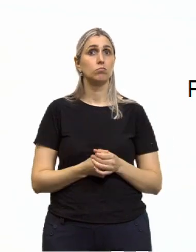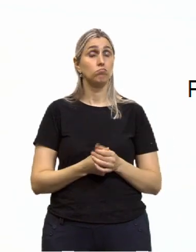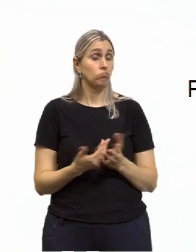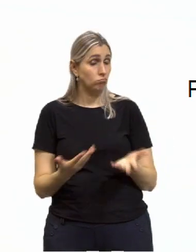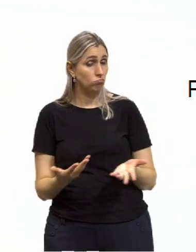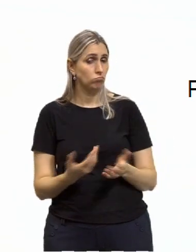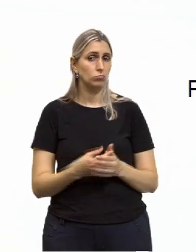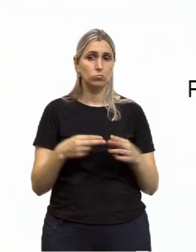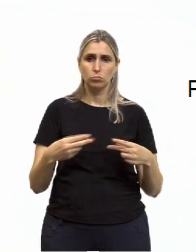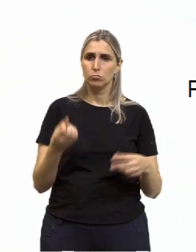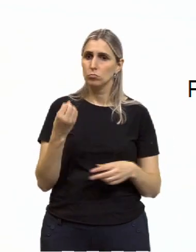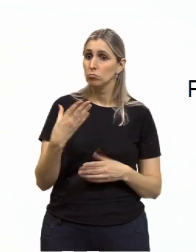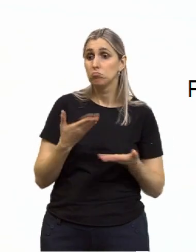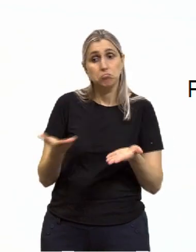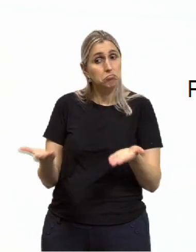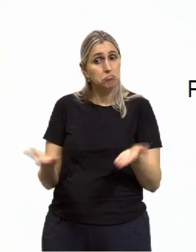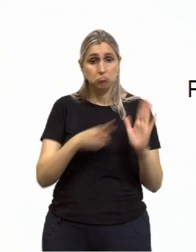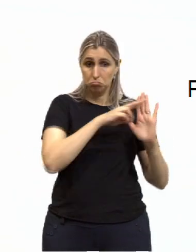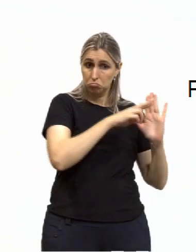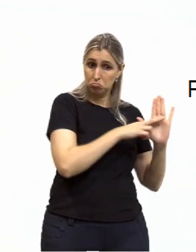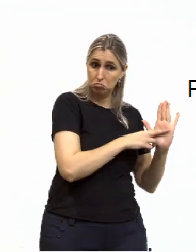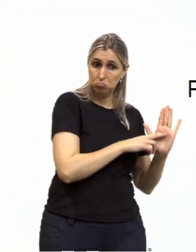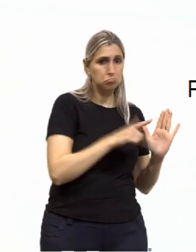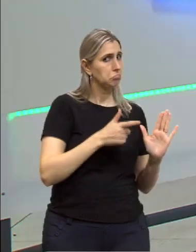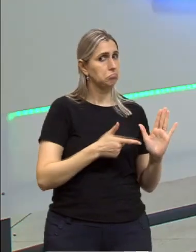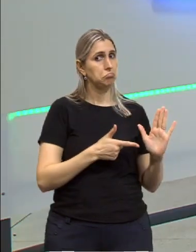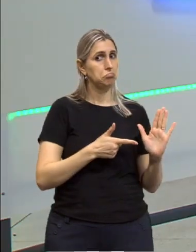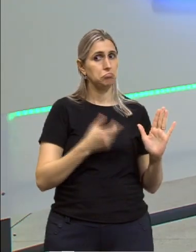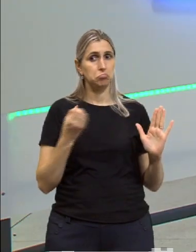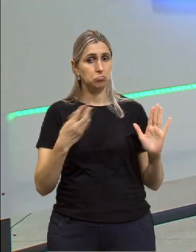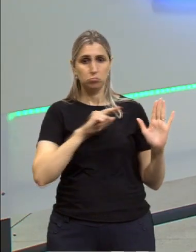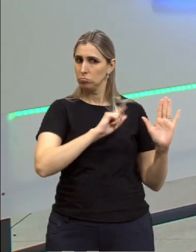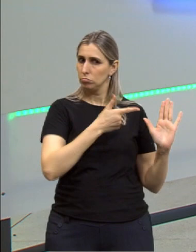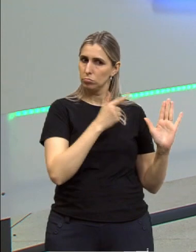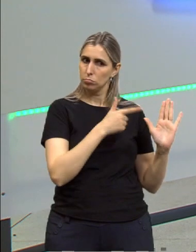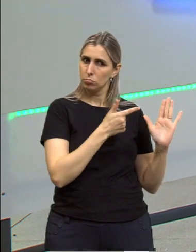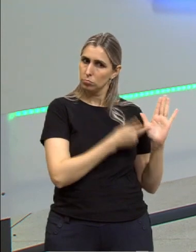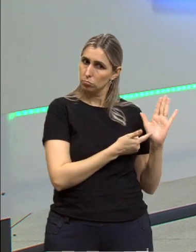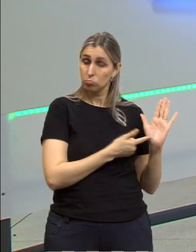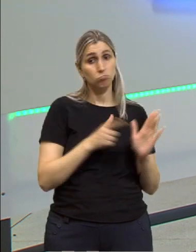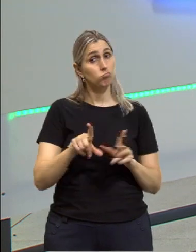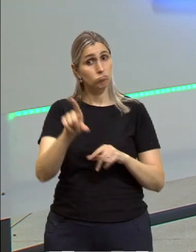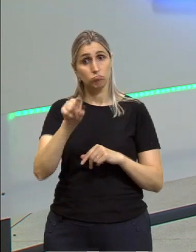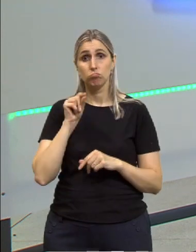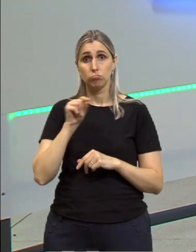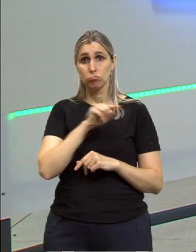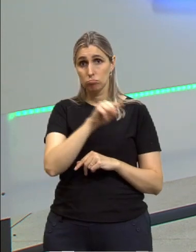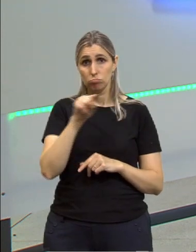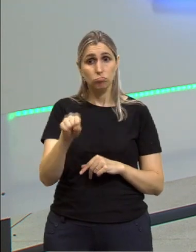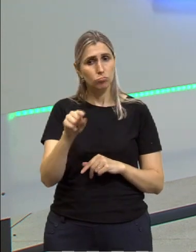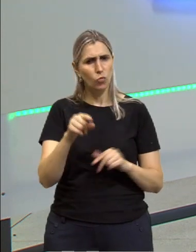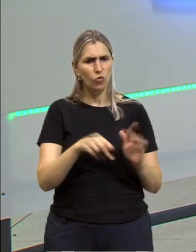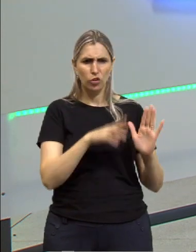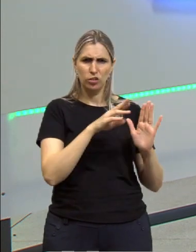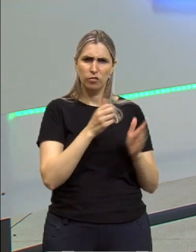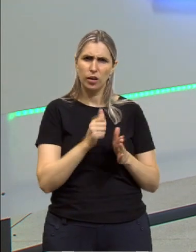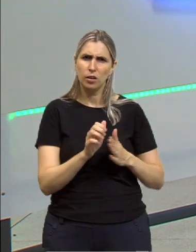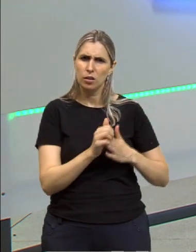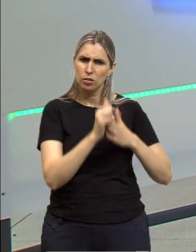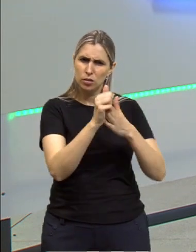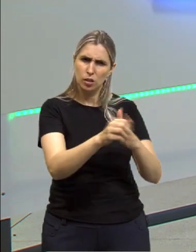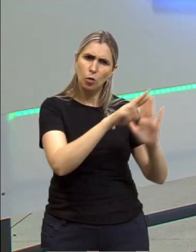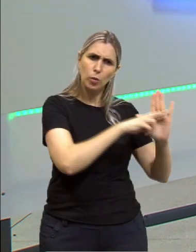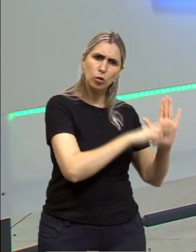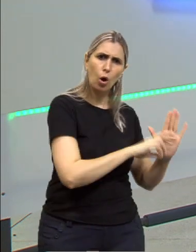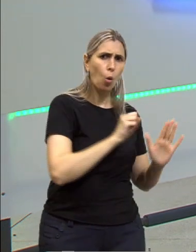Então lá, as coisas boas estão no manual e as coisas que não são boas não estão no manual, então você decide, você vai seguir ou não vai, você é livre